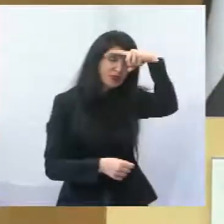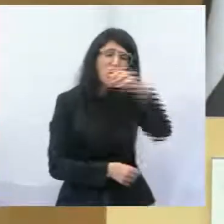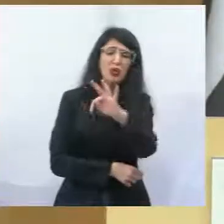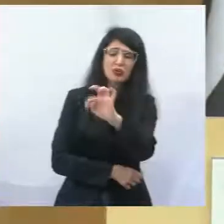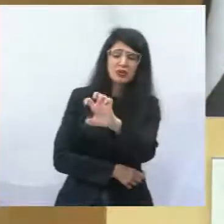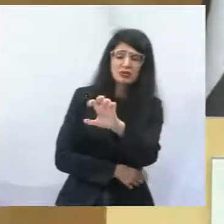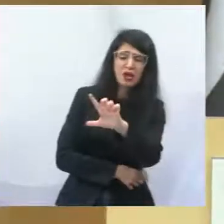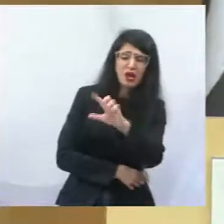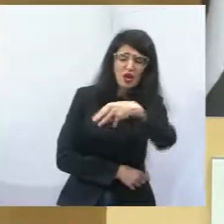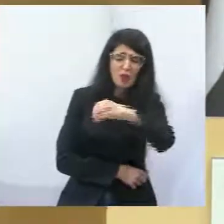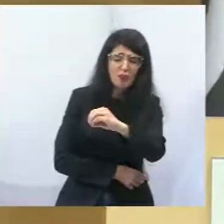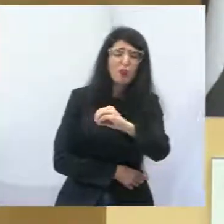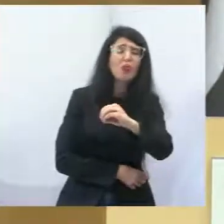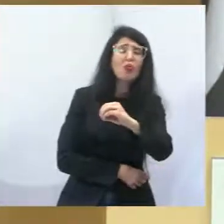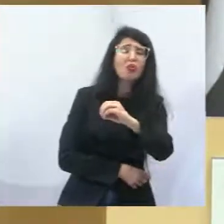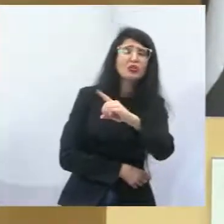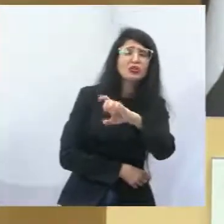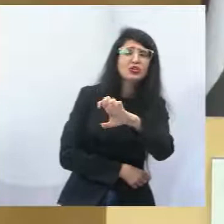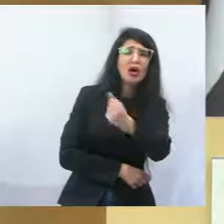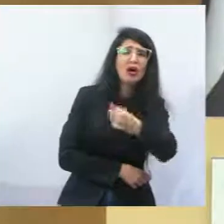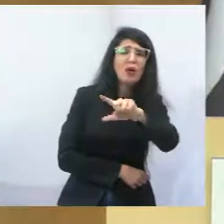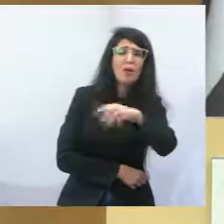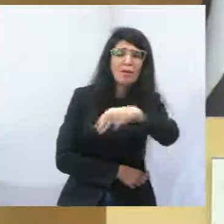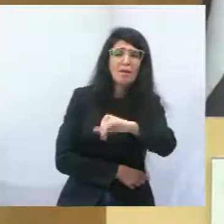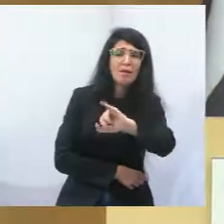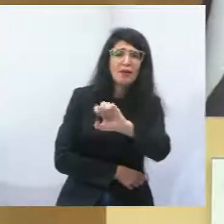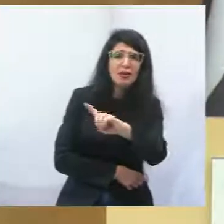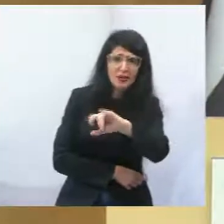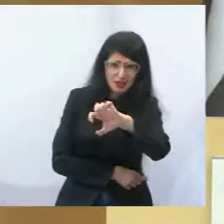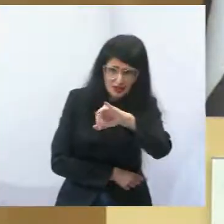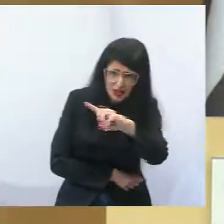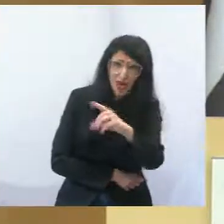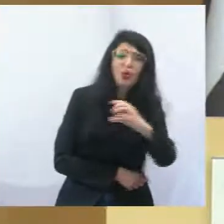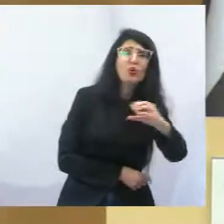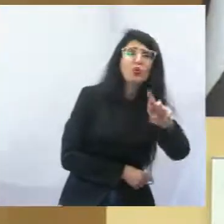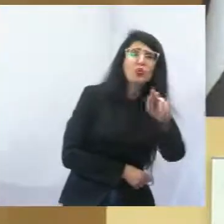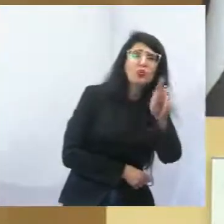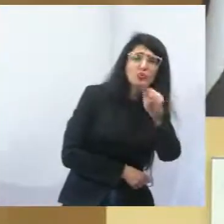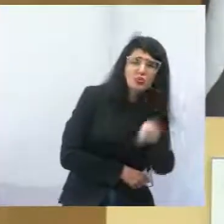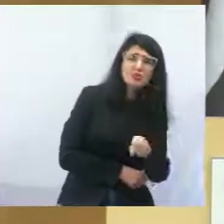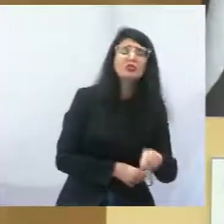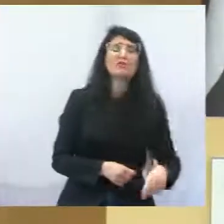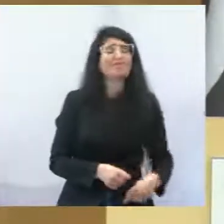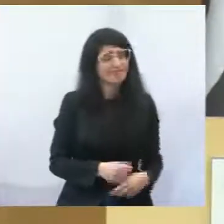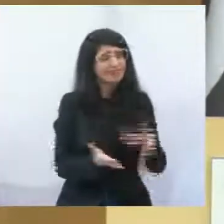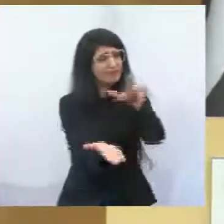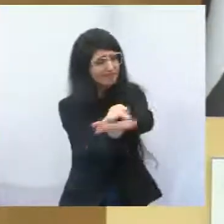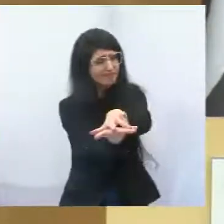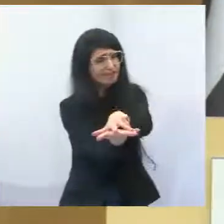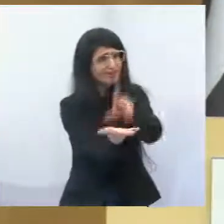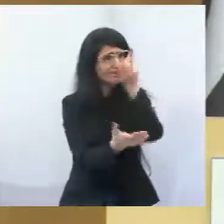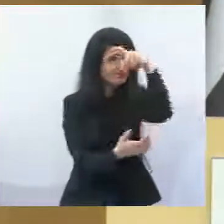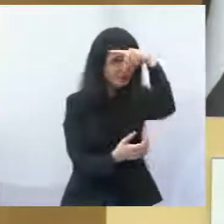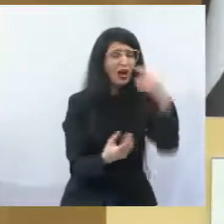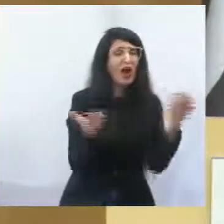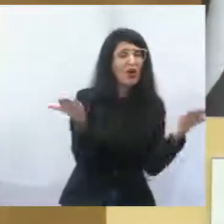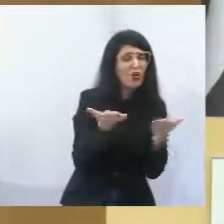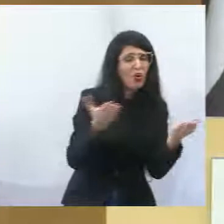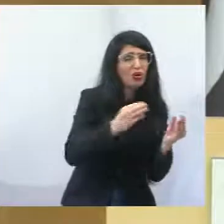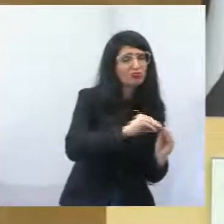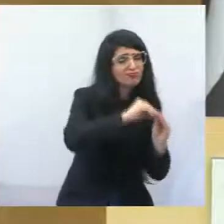E agora acabei de receber a informação que ele precisará ser transferido para uma UTI,